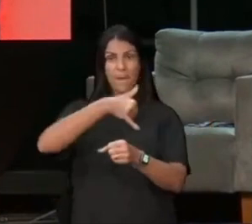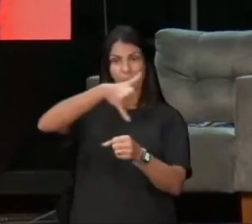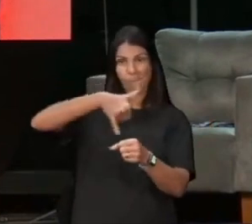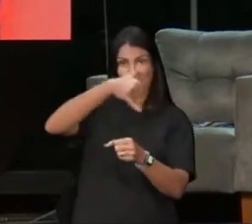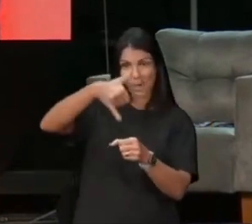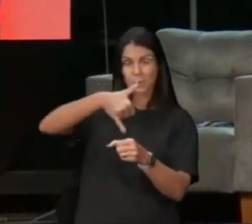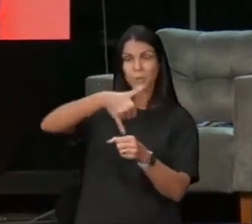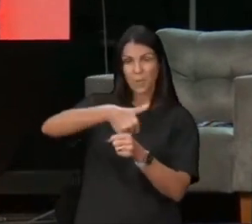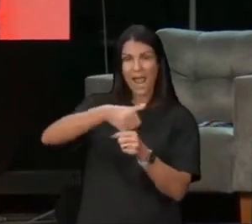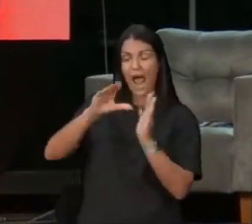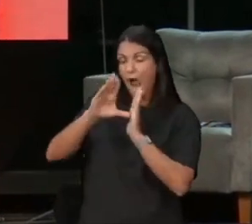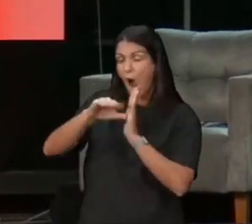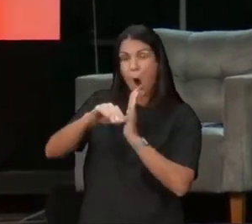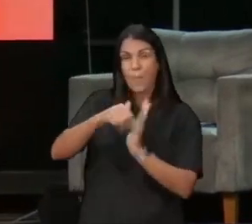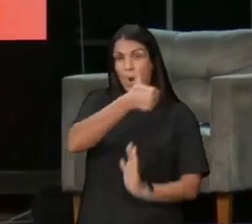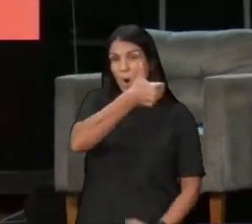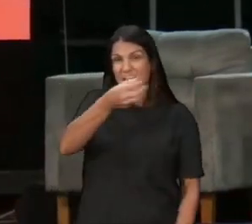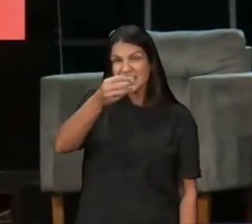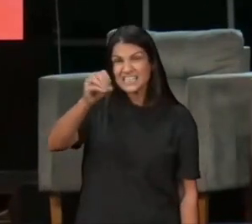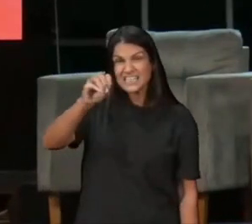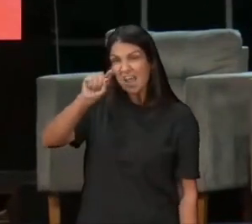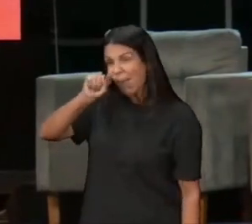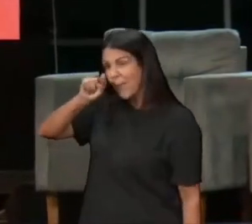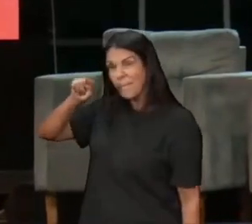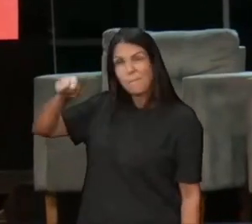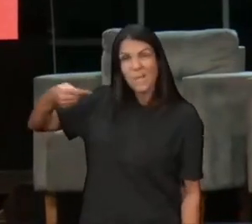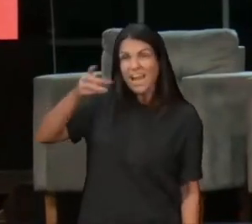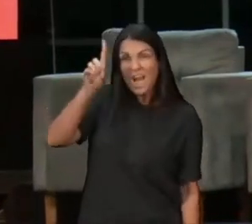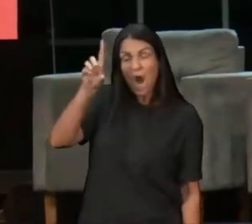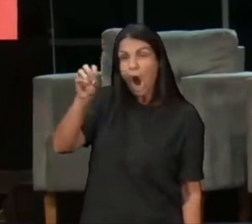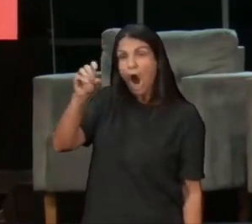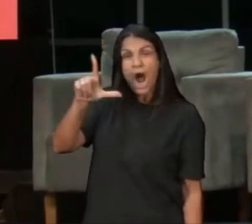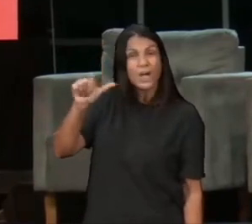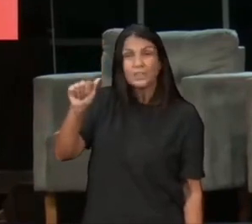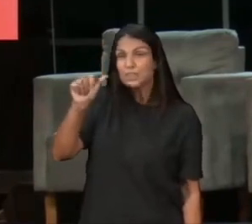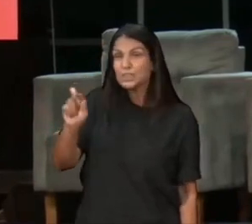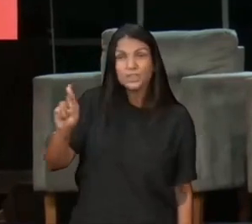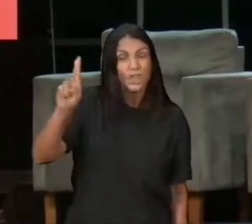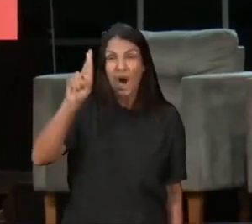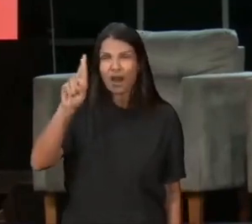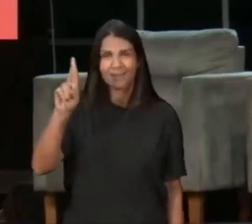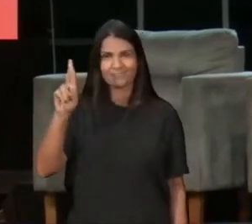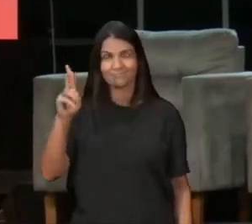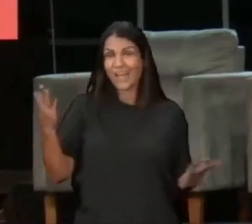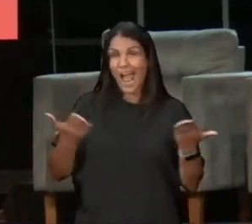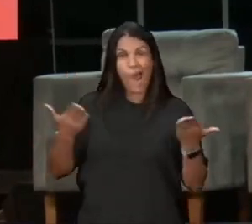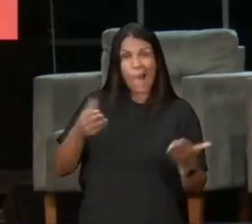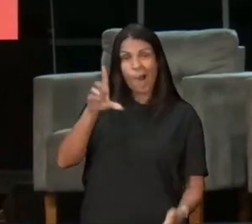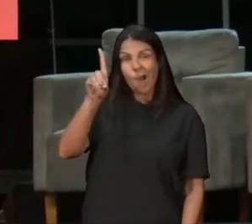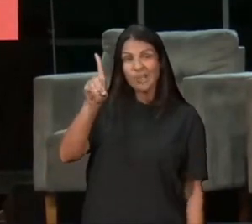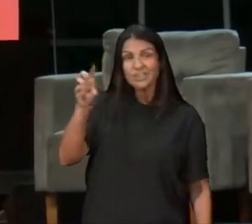ele roubou, no barato, 200 né, milhão de dólares, o dólar 5.6,